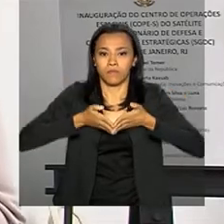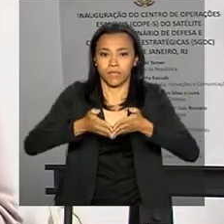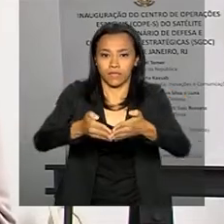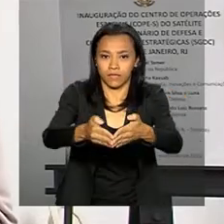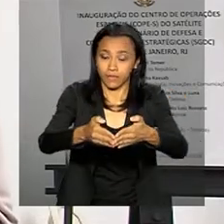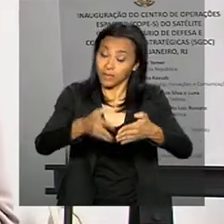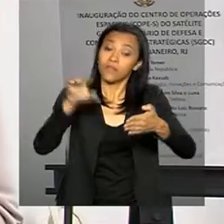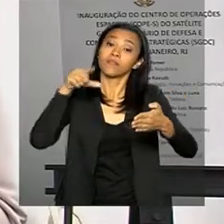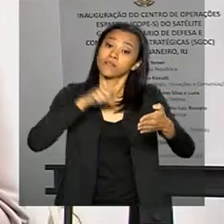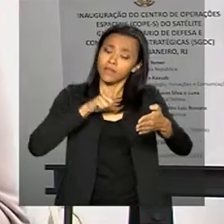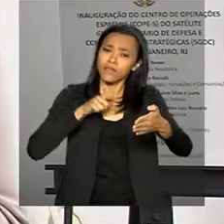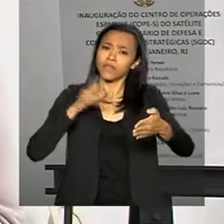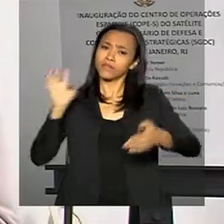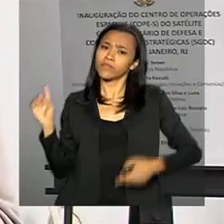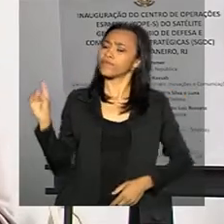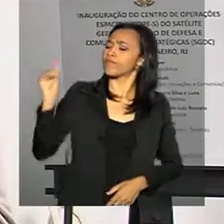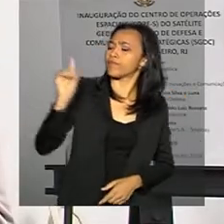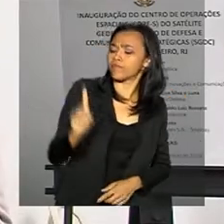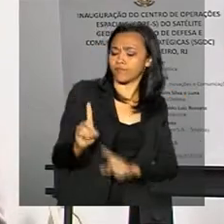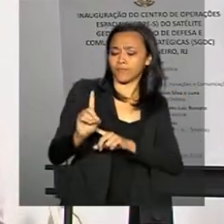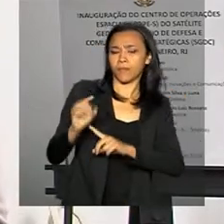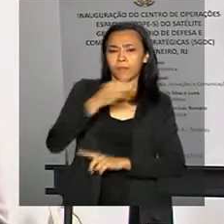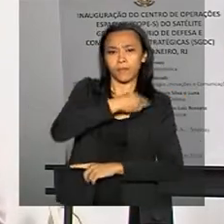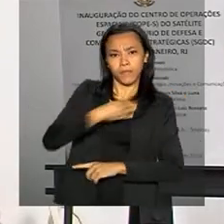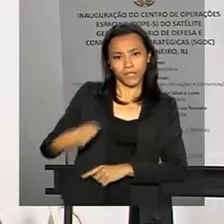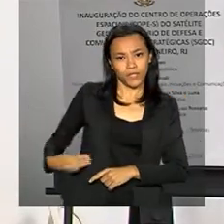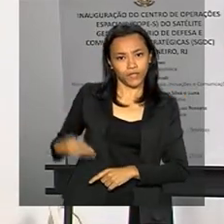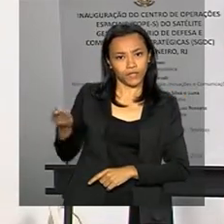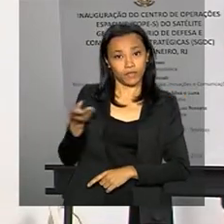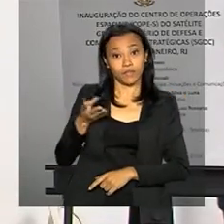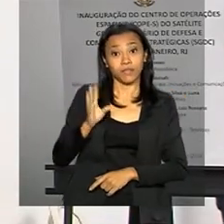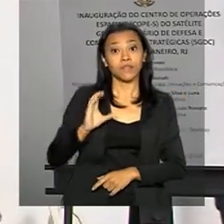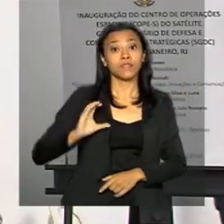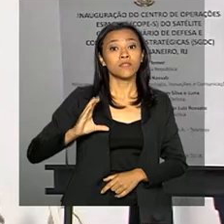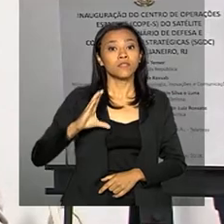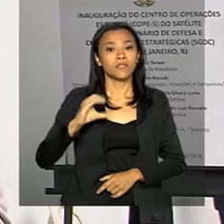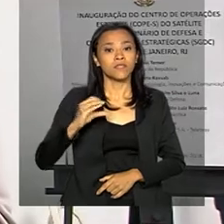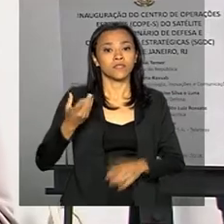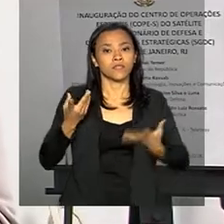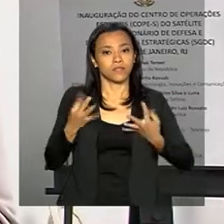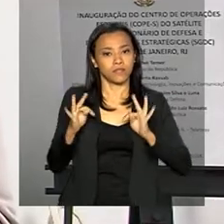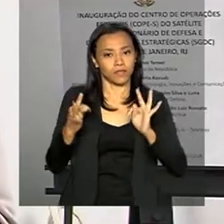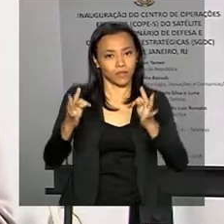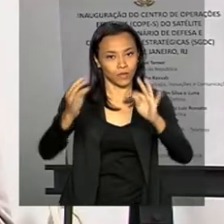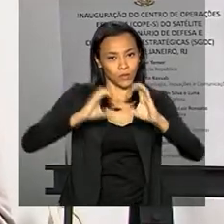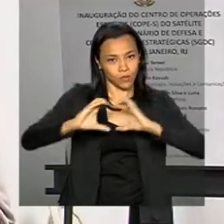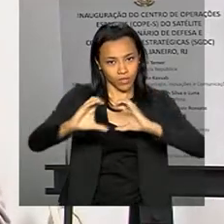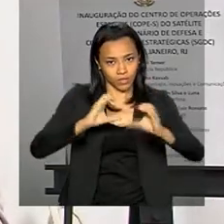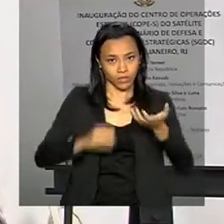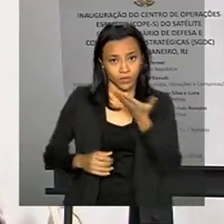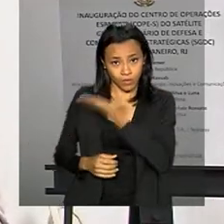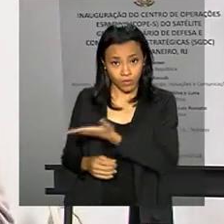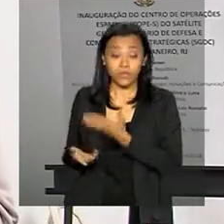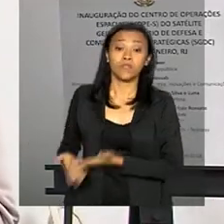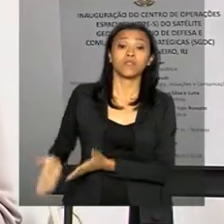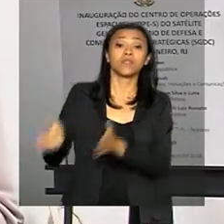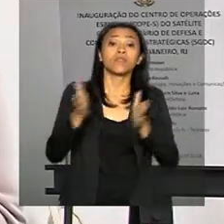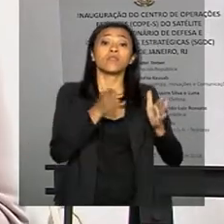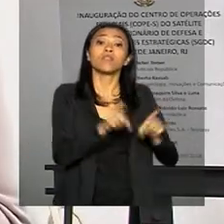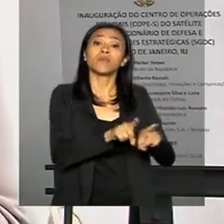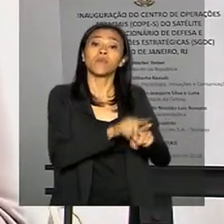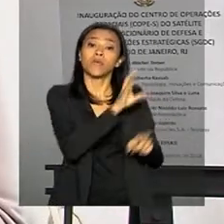contou com a presença do ministro da Ciência, Tecnologia, Inovações e Comunicações, Gilberto Kassab, e também de